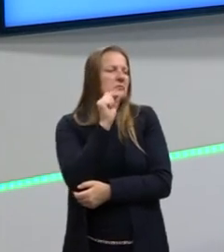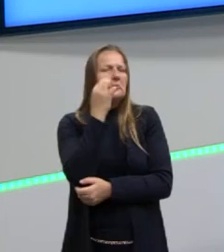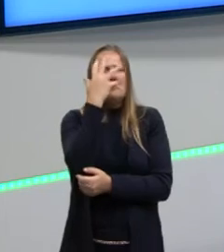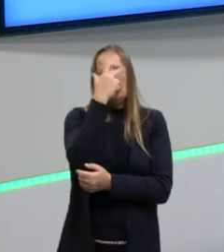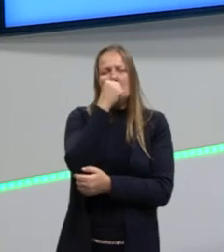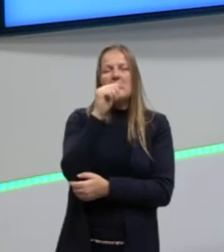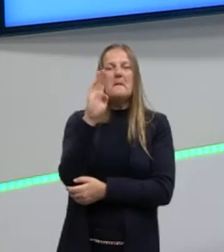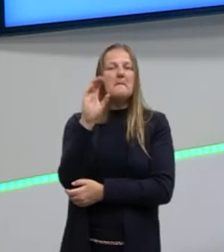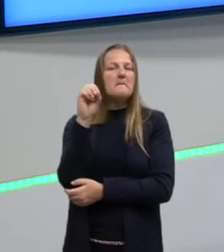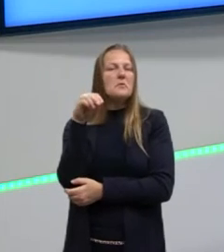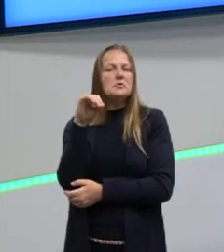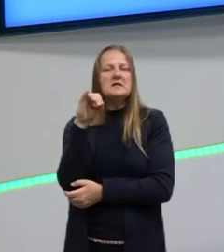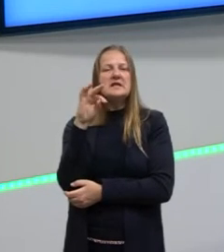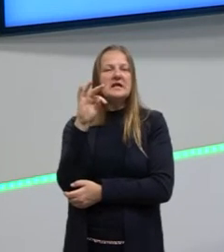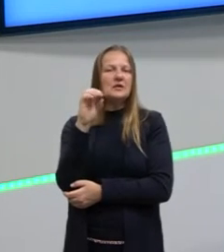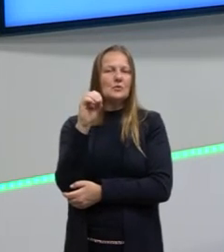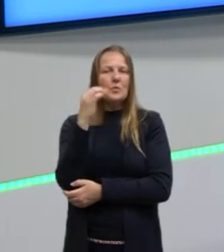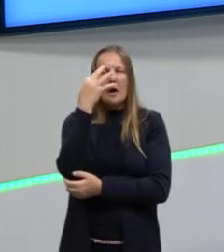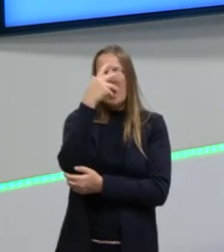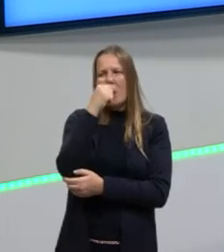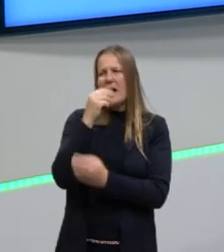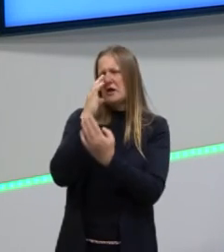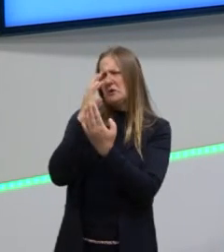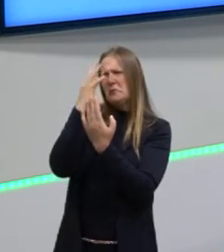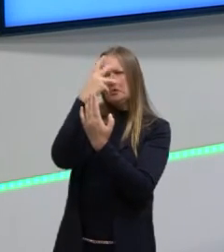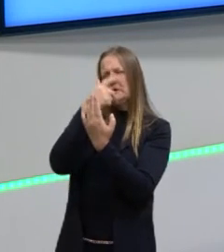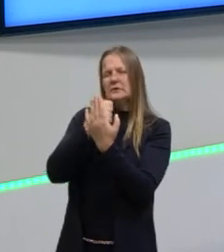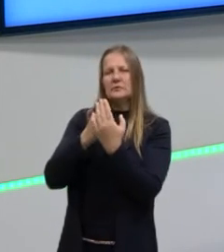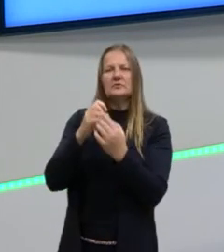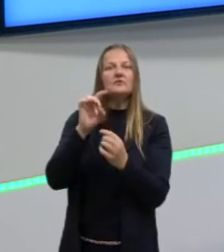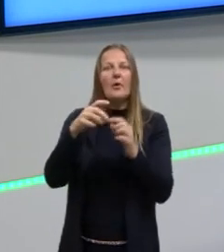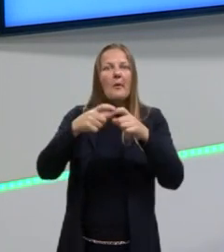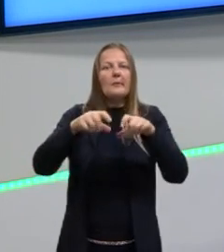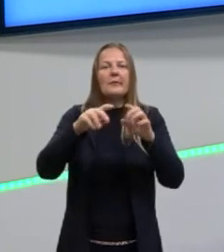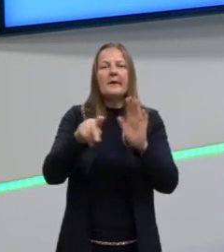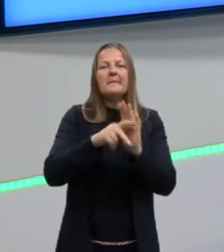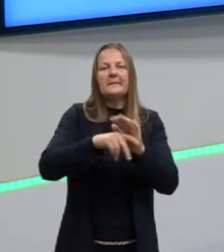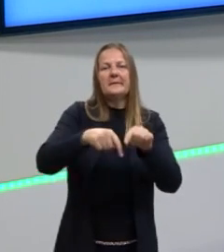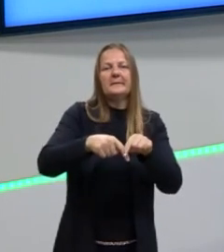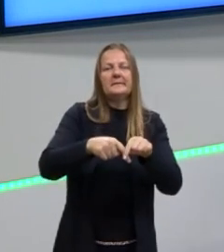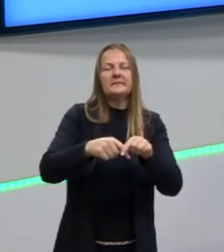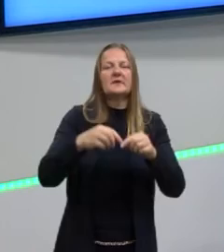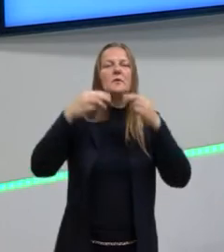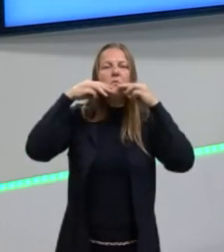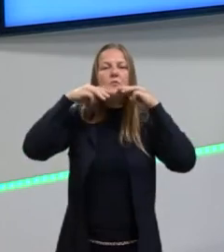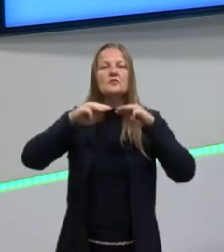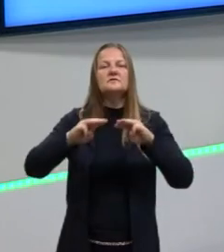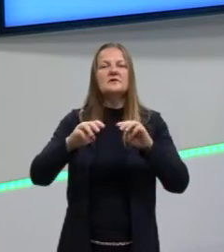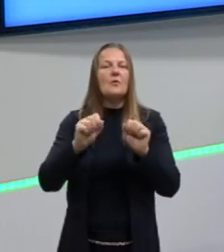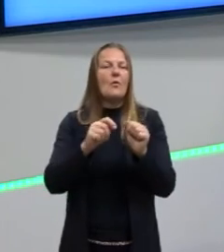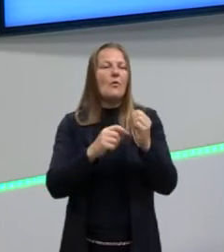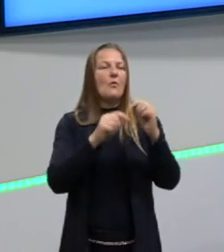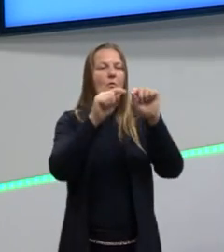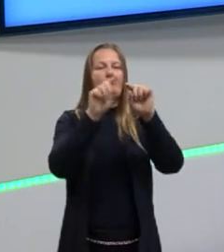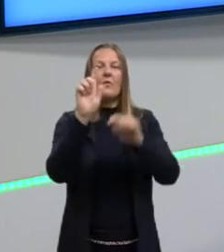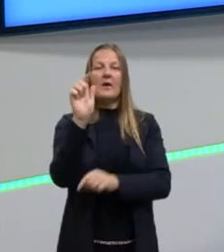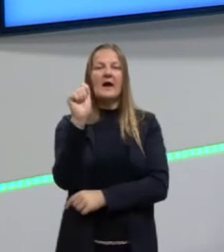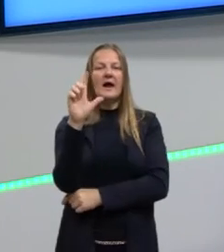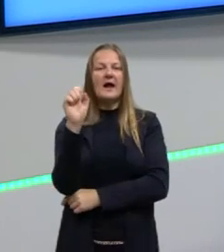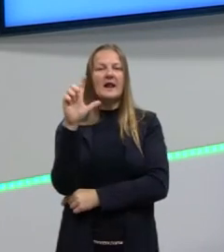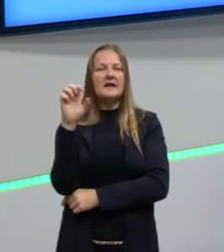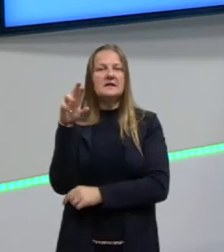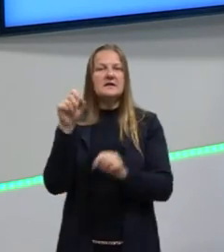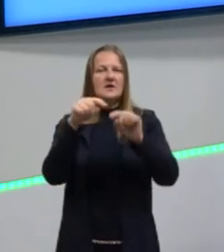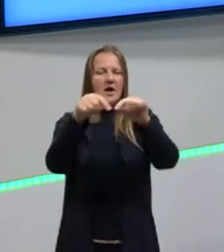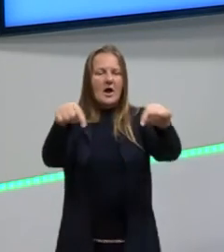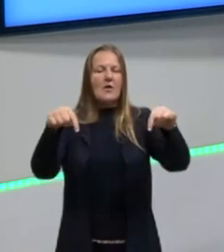e que fica restrita a um espaço, seja o museu, seja a galeria. A arte quer